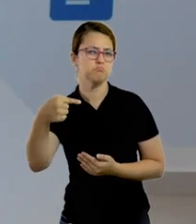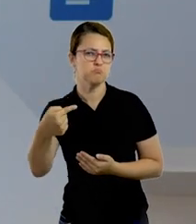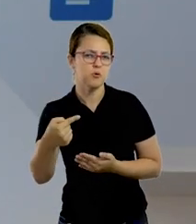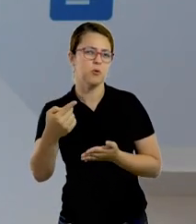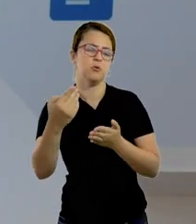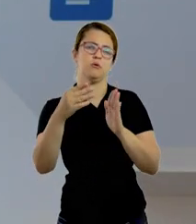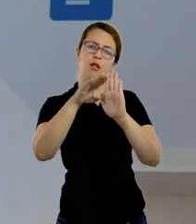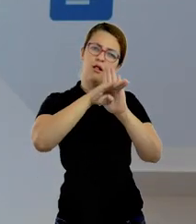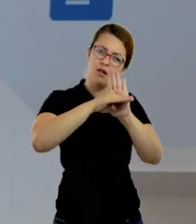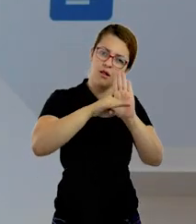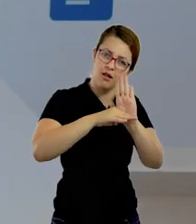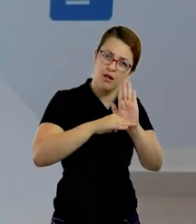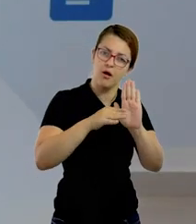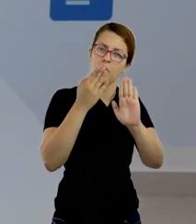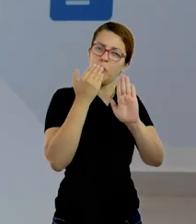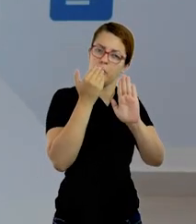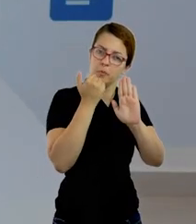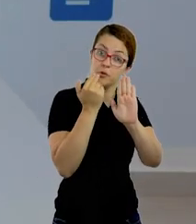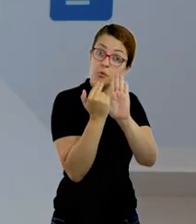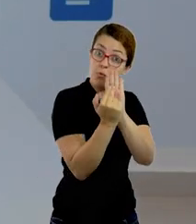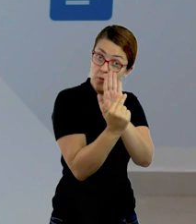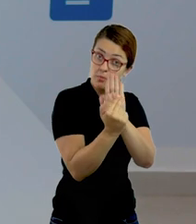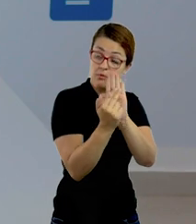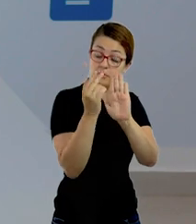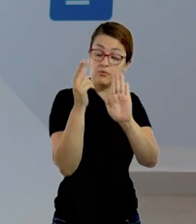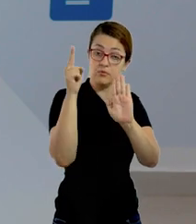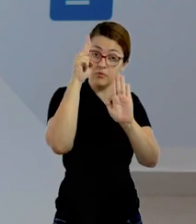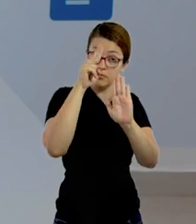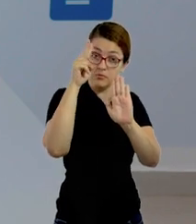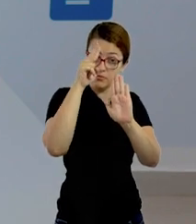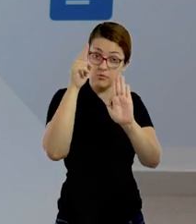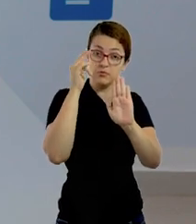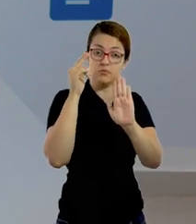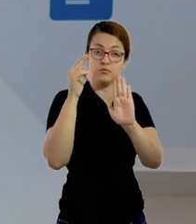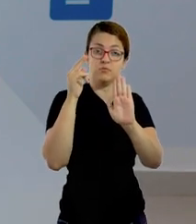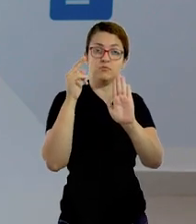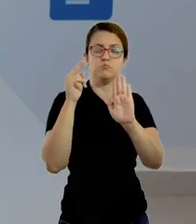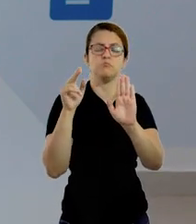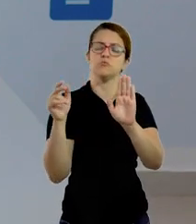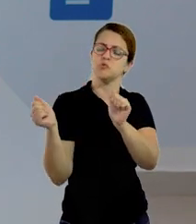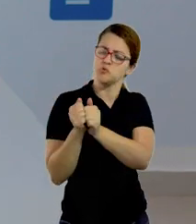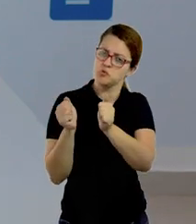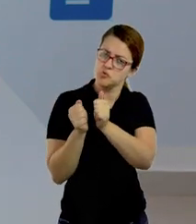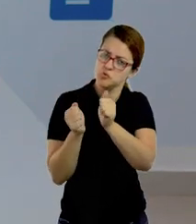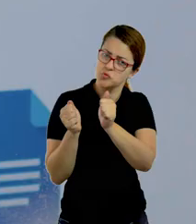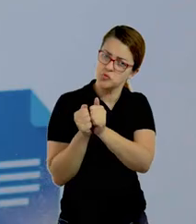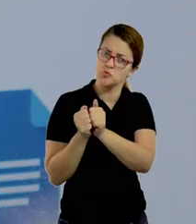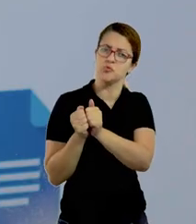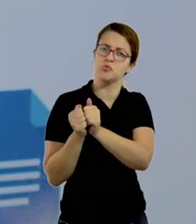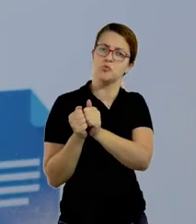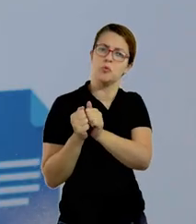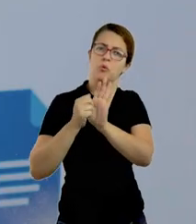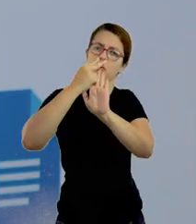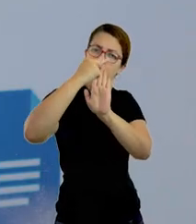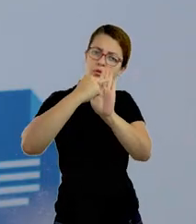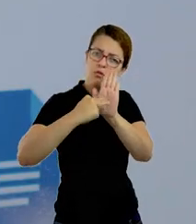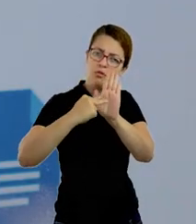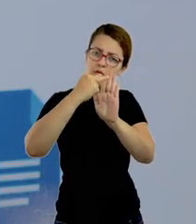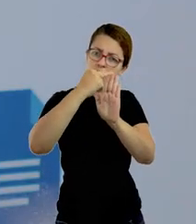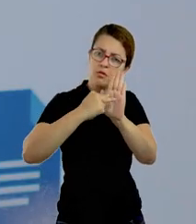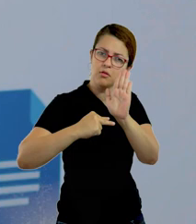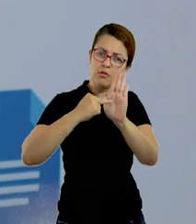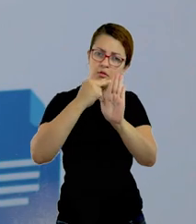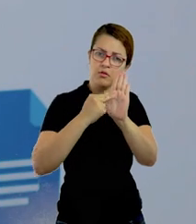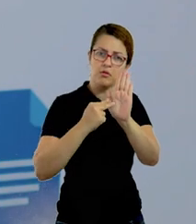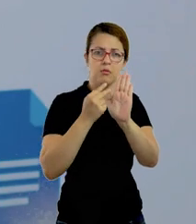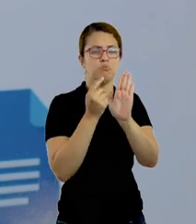Após o registro da lista dos alimentos que aparecem na parlenda, você pode fazer a leitura junto com a criança, ela